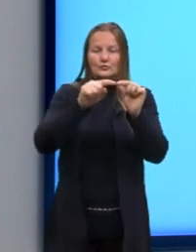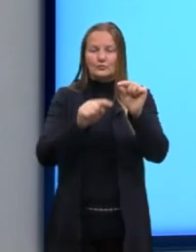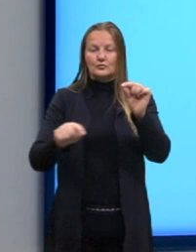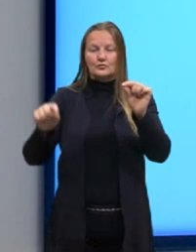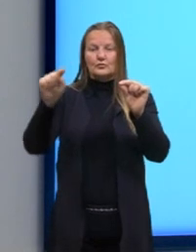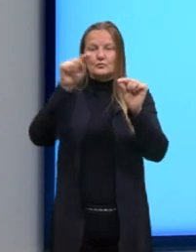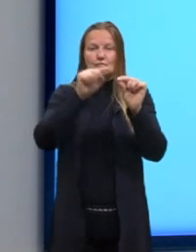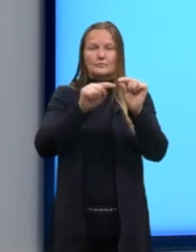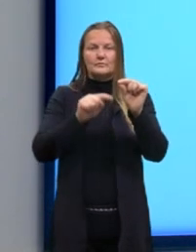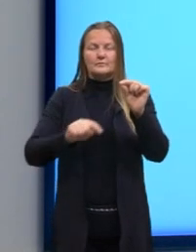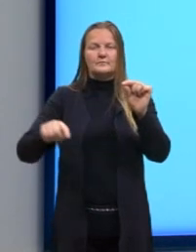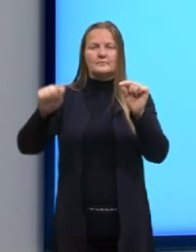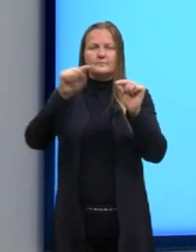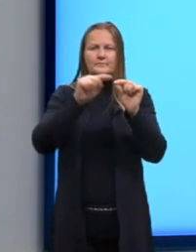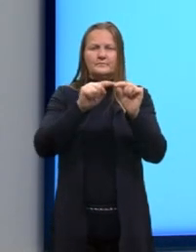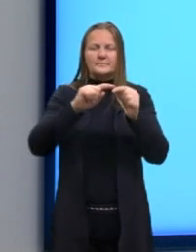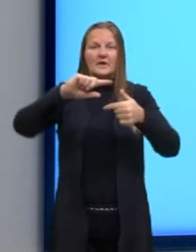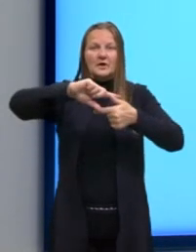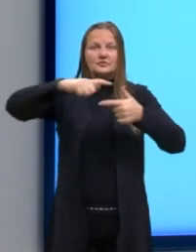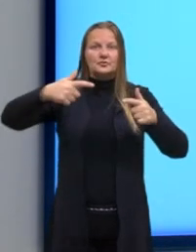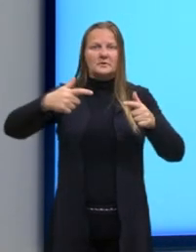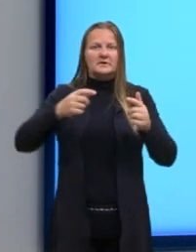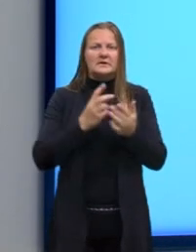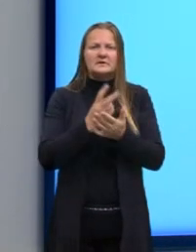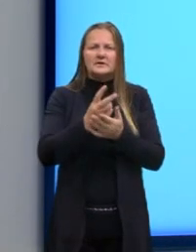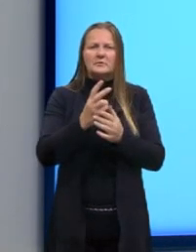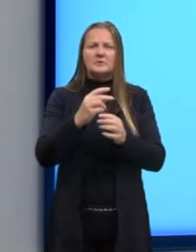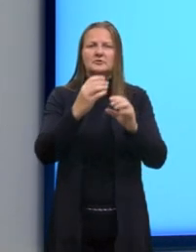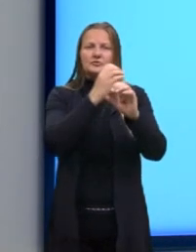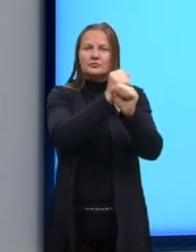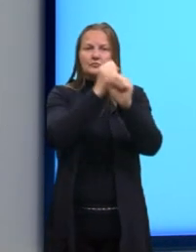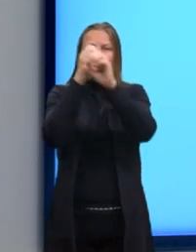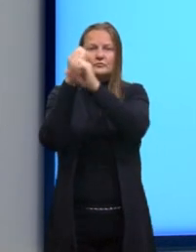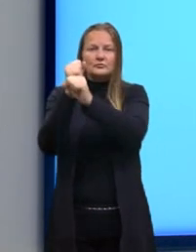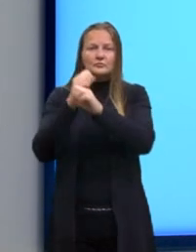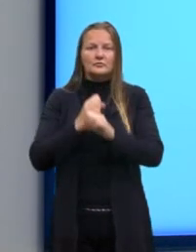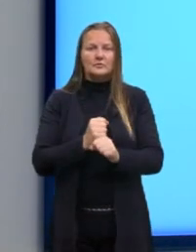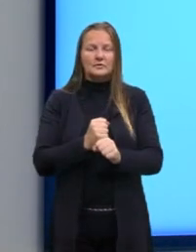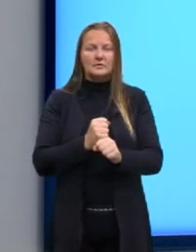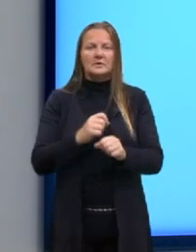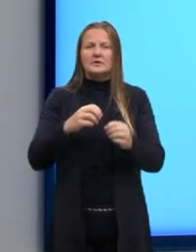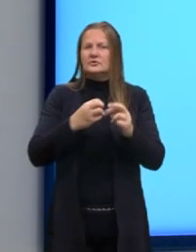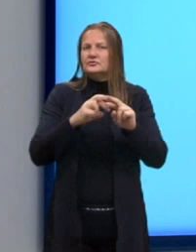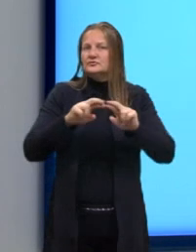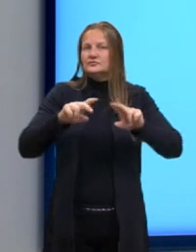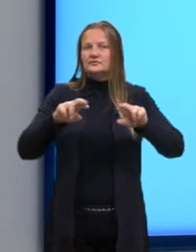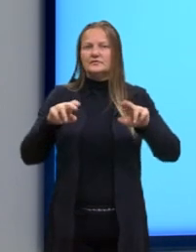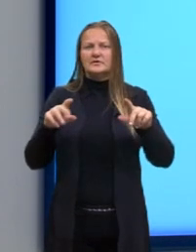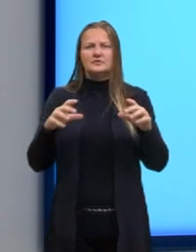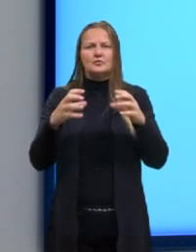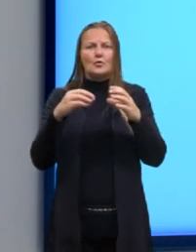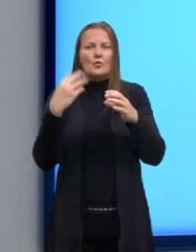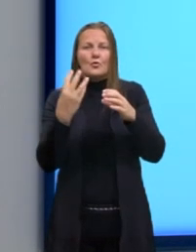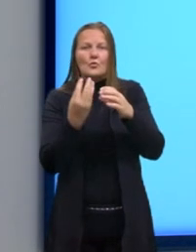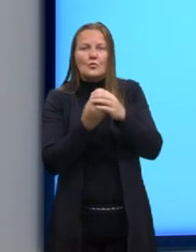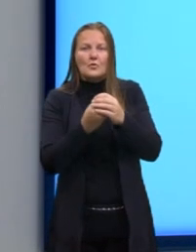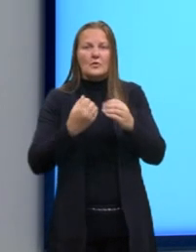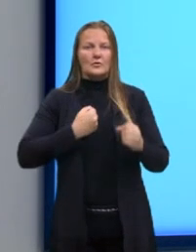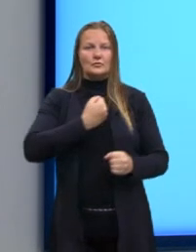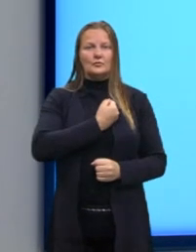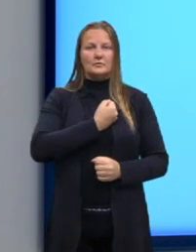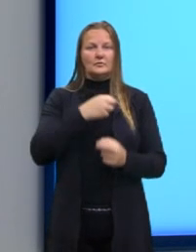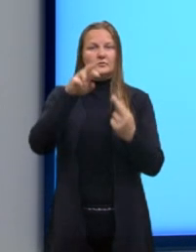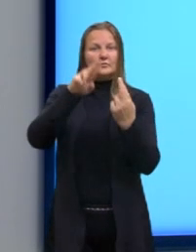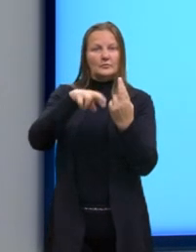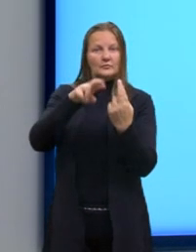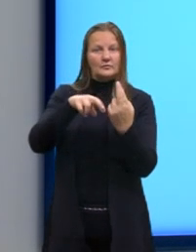grandeza contínua. A aritmética estava preocupada com um conjunto discreto de números inteiros.